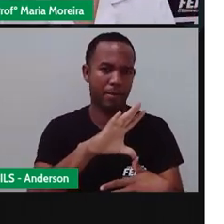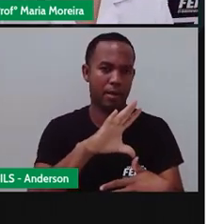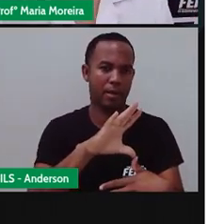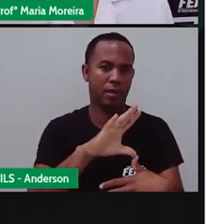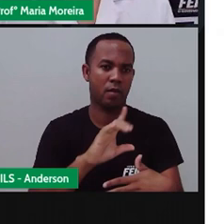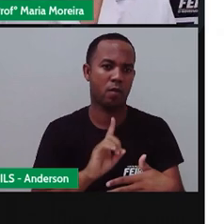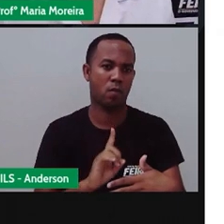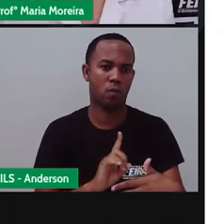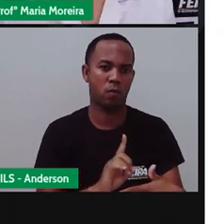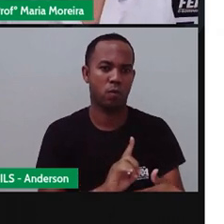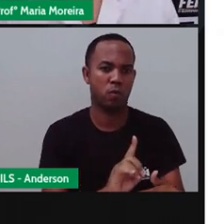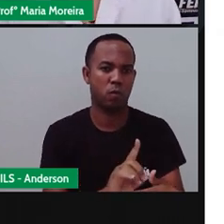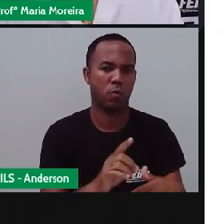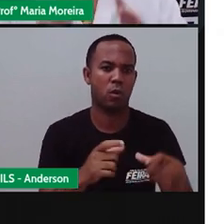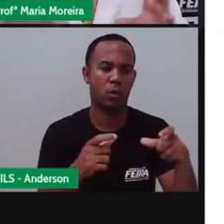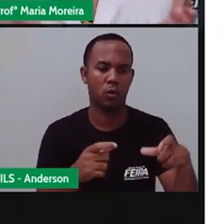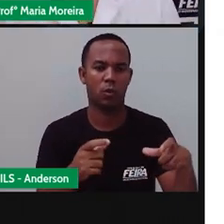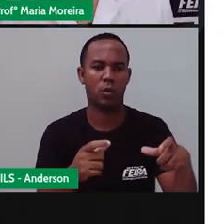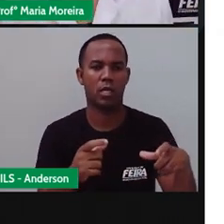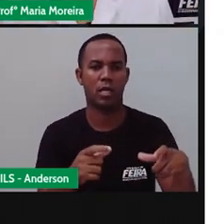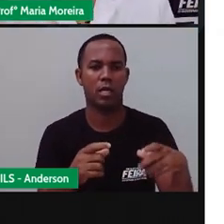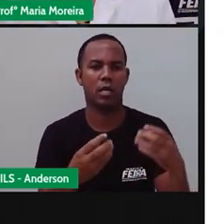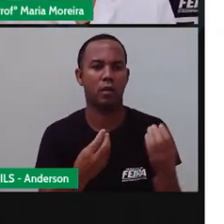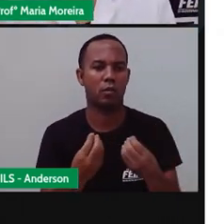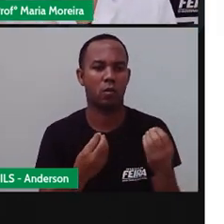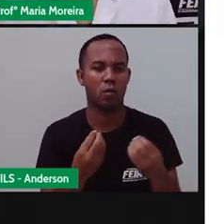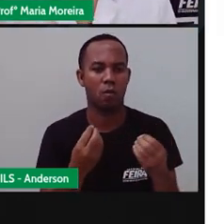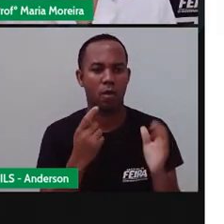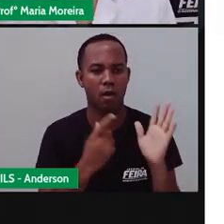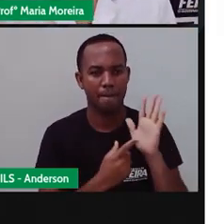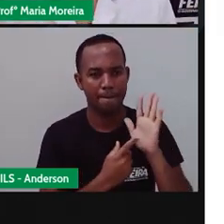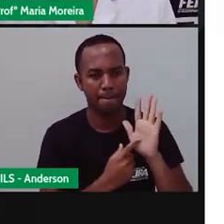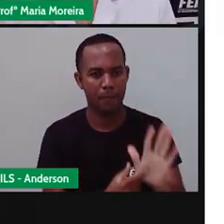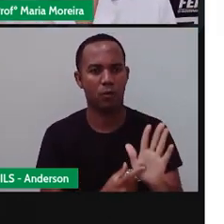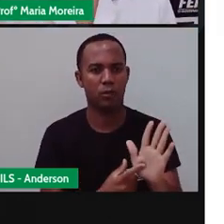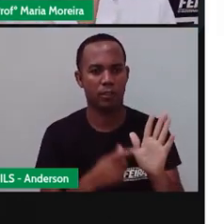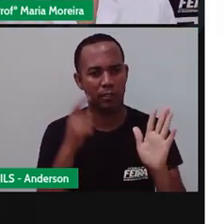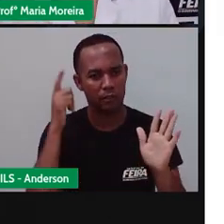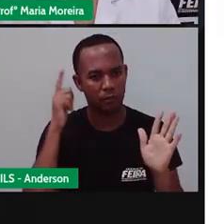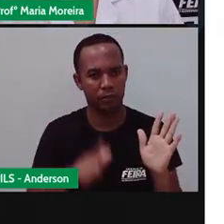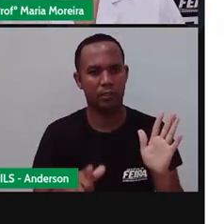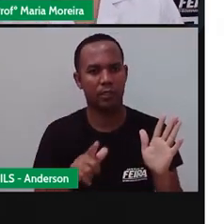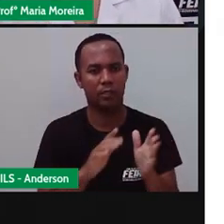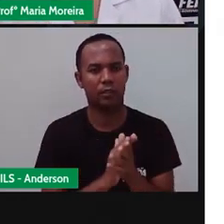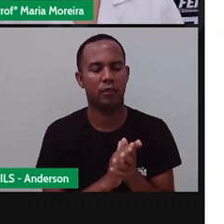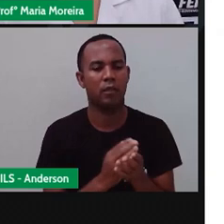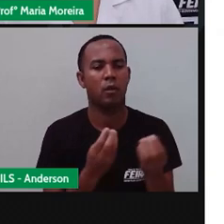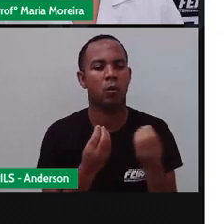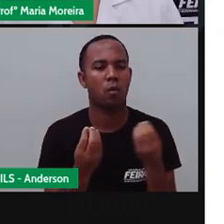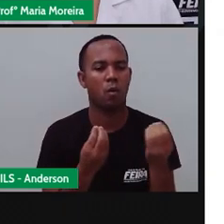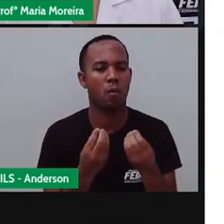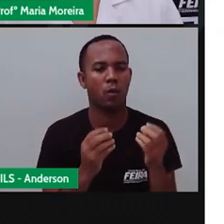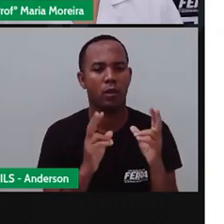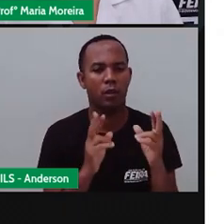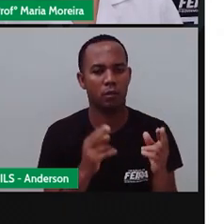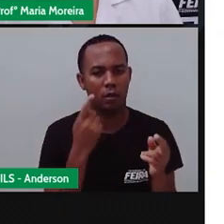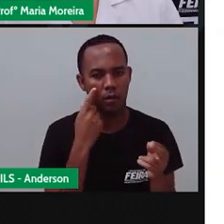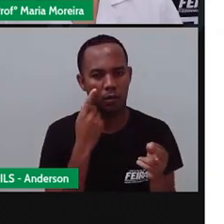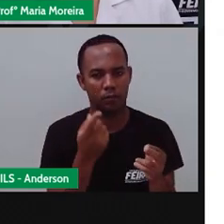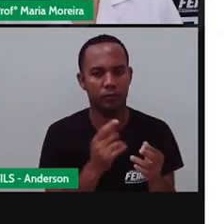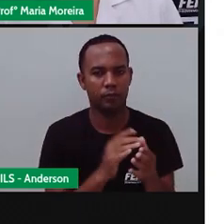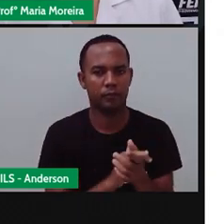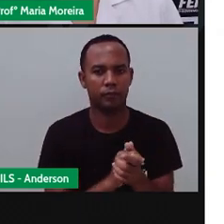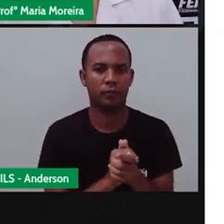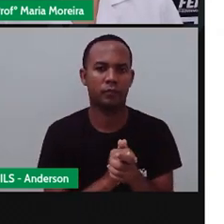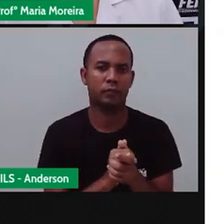visualizar lá. Colocou o endereço e ele vai te mostrar, certo? Como é essa imagem que a Pró trouxe aqui para vocês,